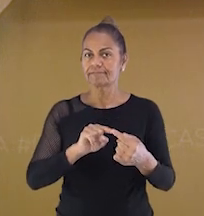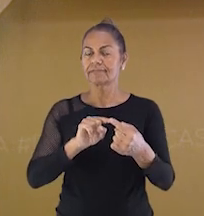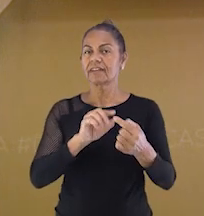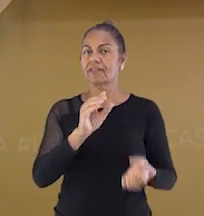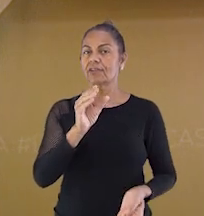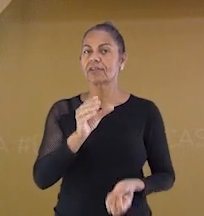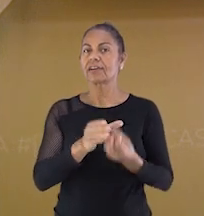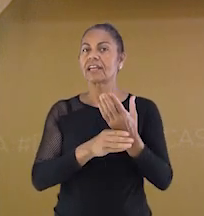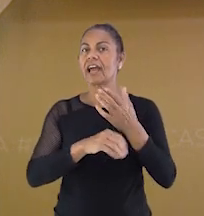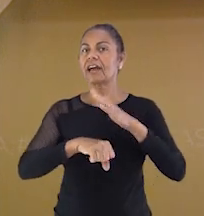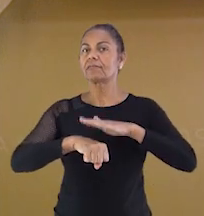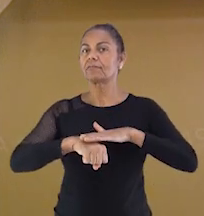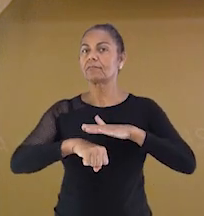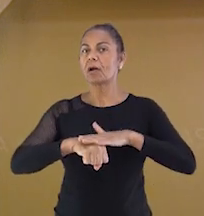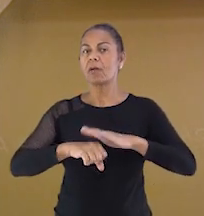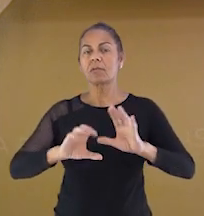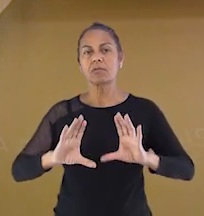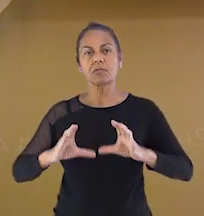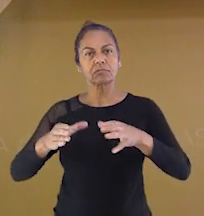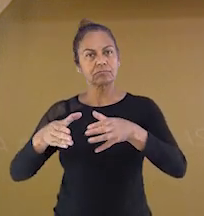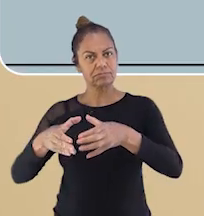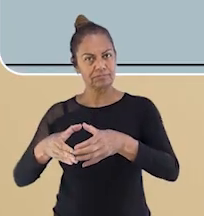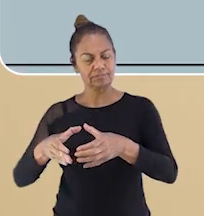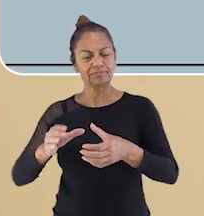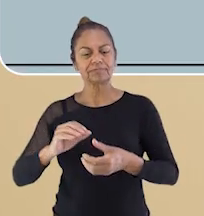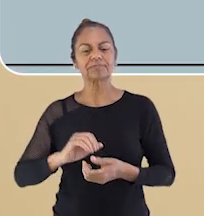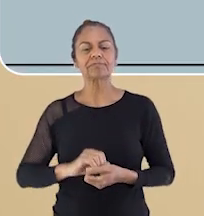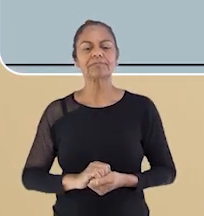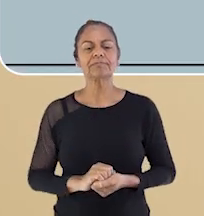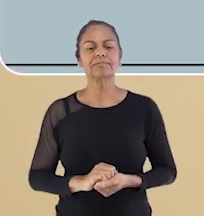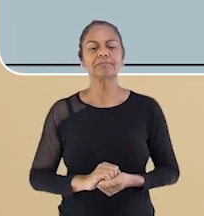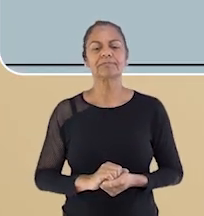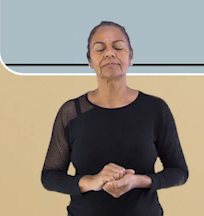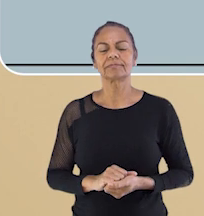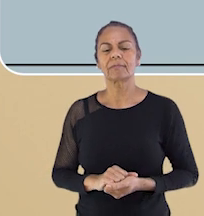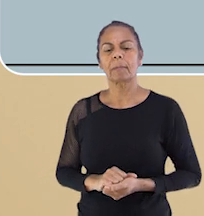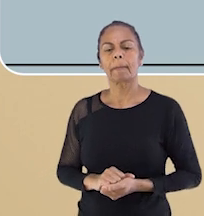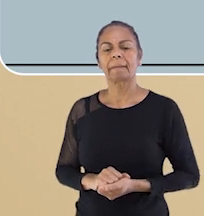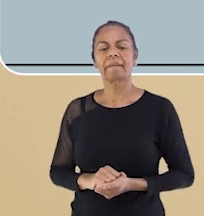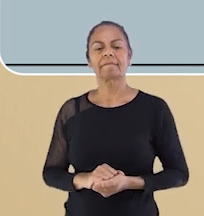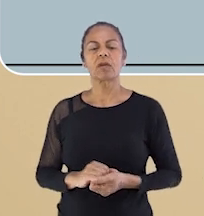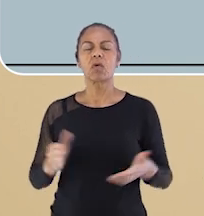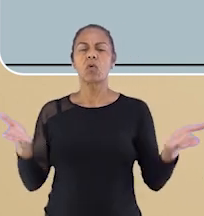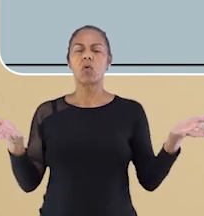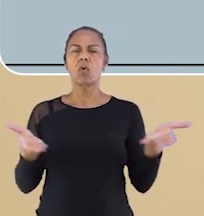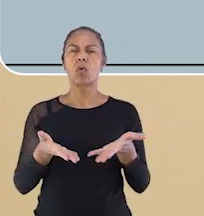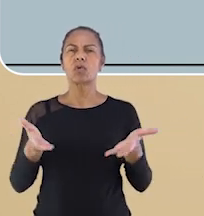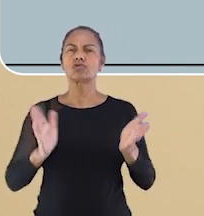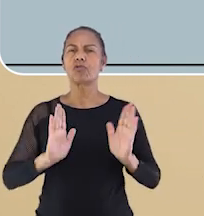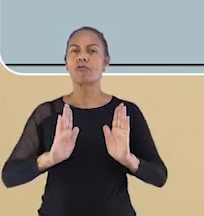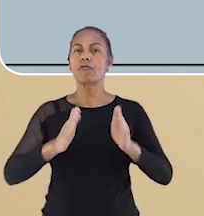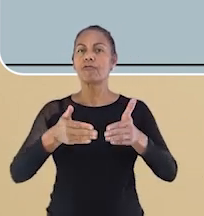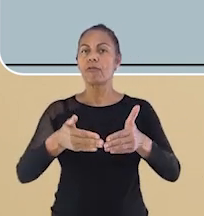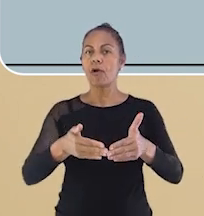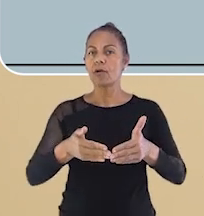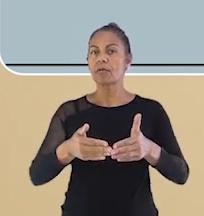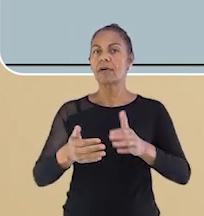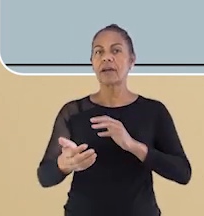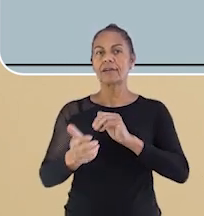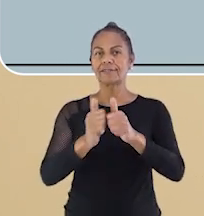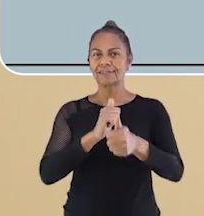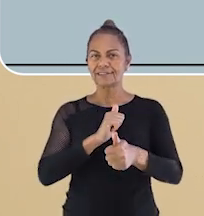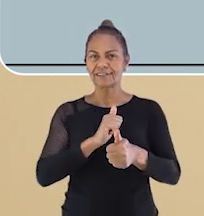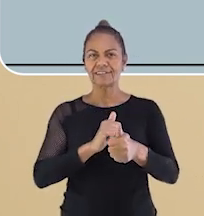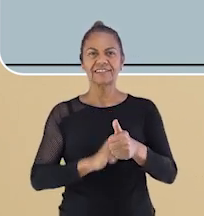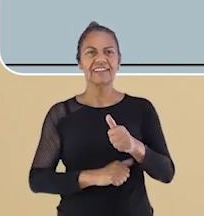criados por um grupo de pessoas. Hoje, vamos dar visibilidade ao jogo da velha.